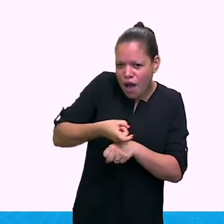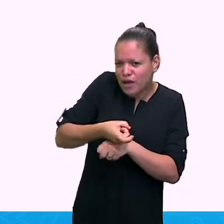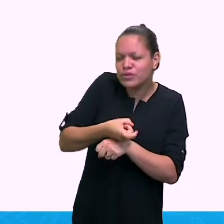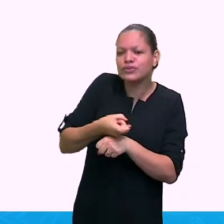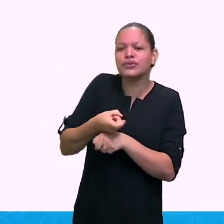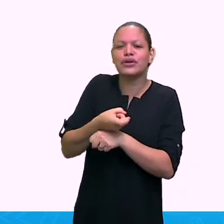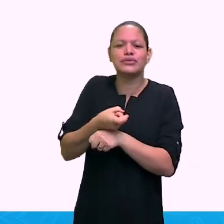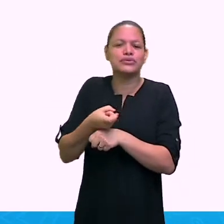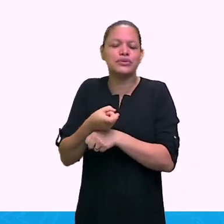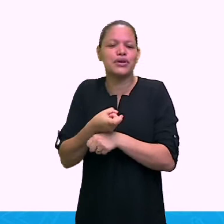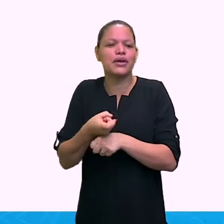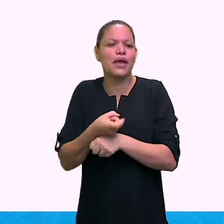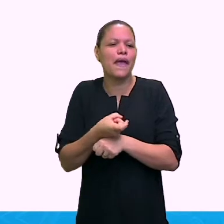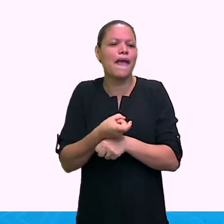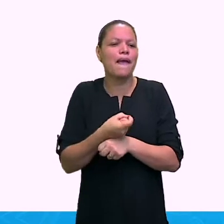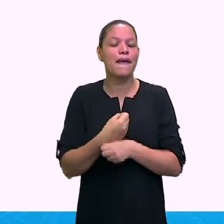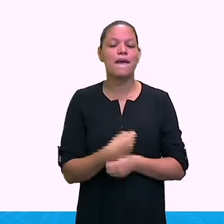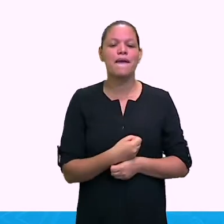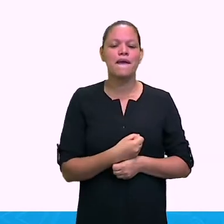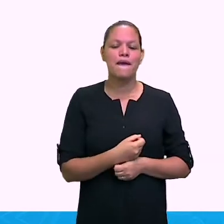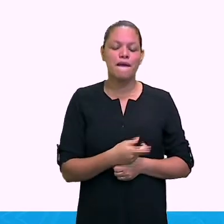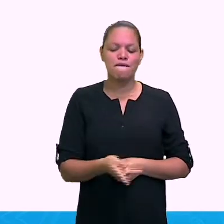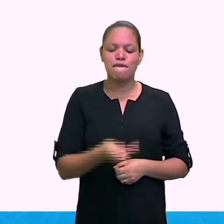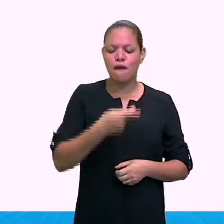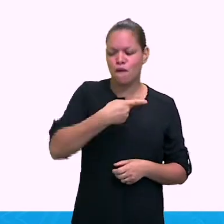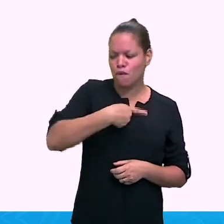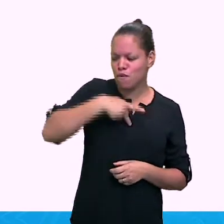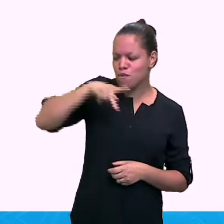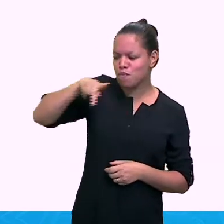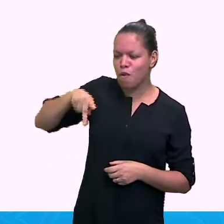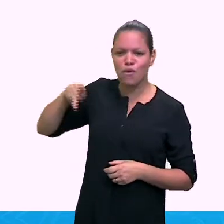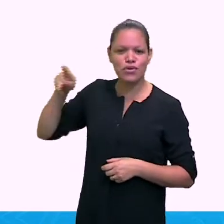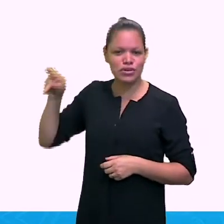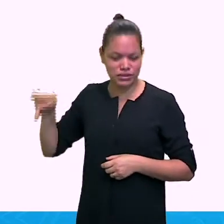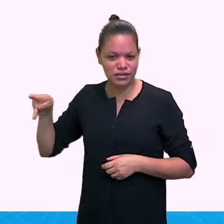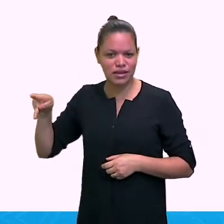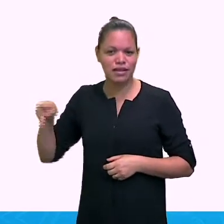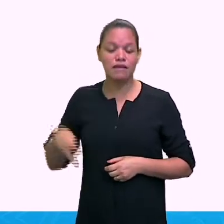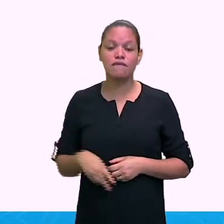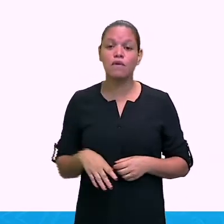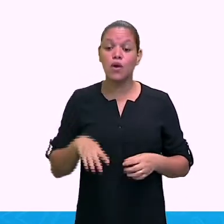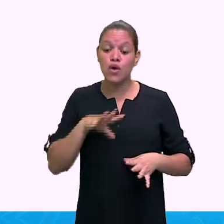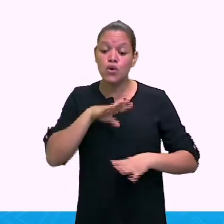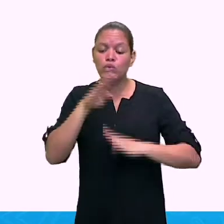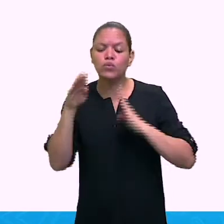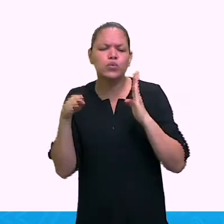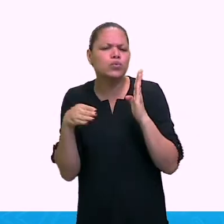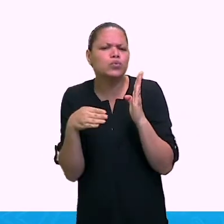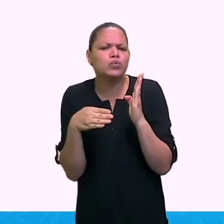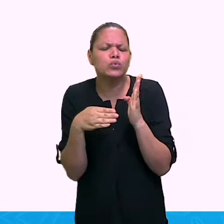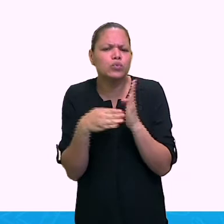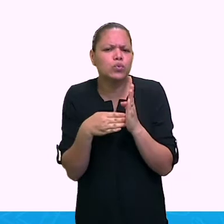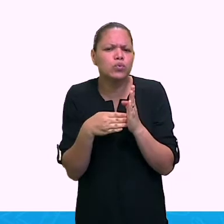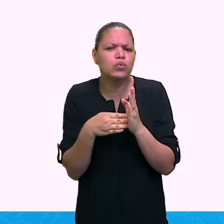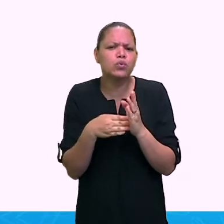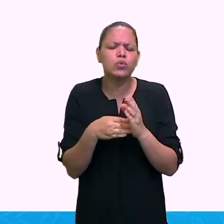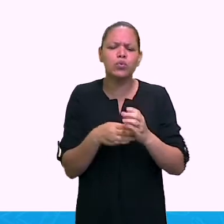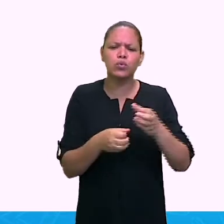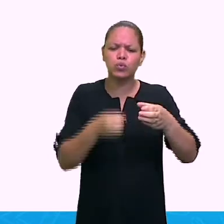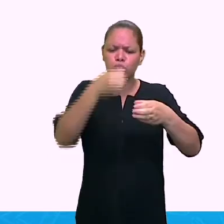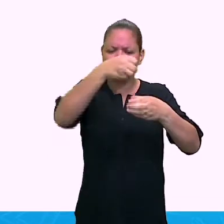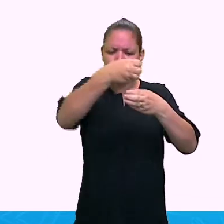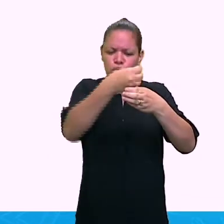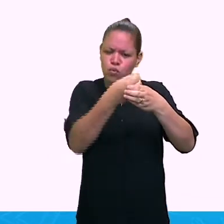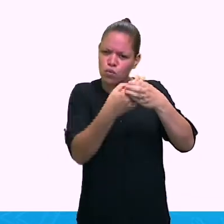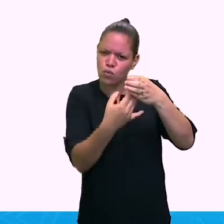adjectives e esse conteúdo todo vai se linkar de uma forma tranquila aonde você vai